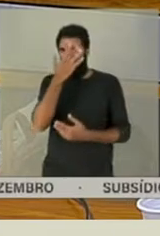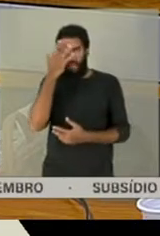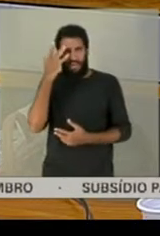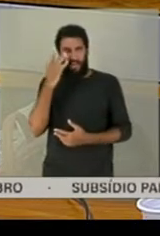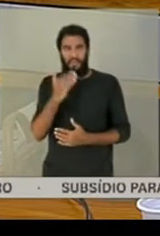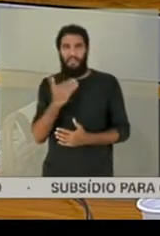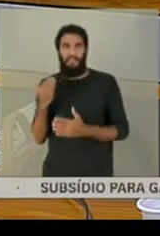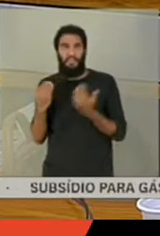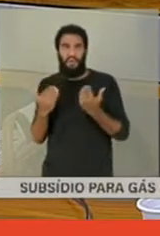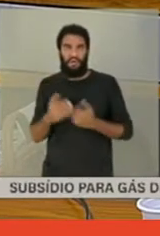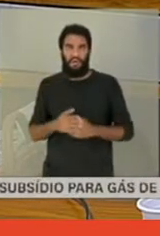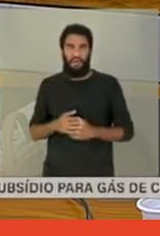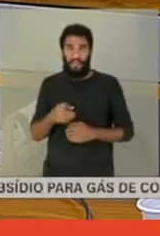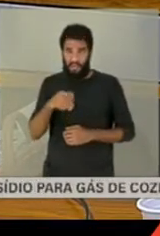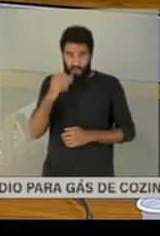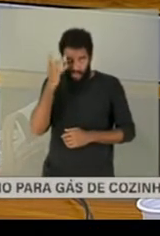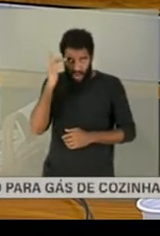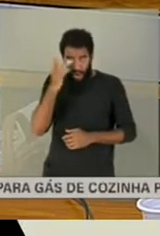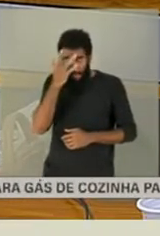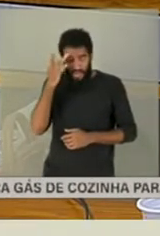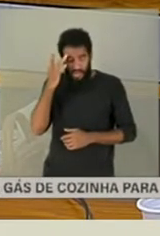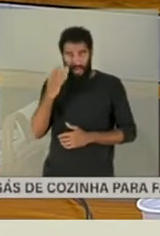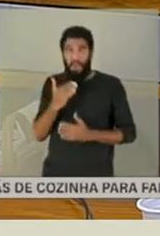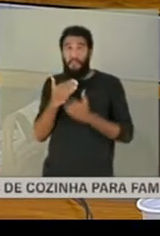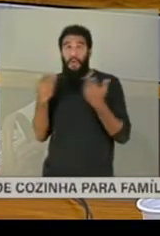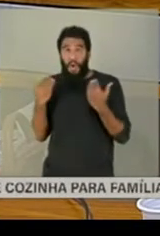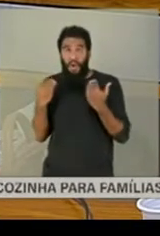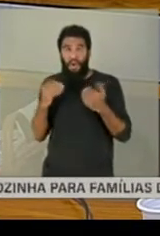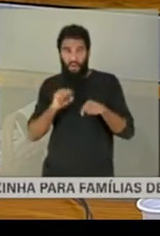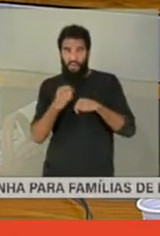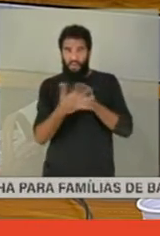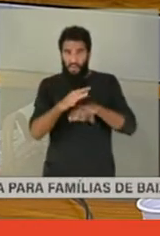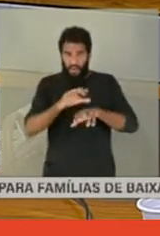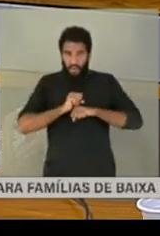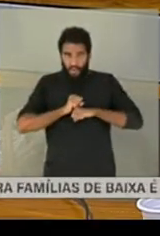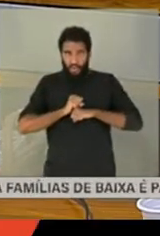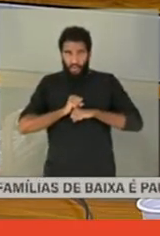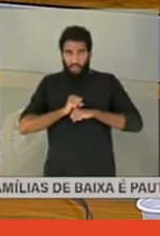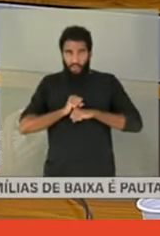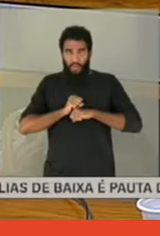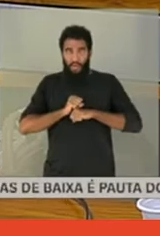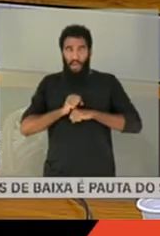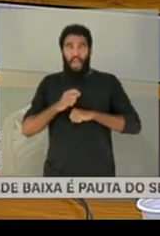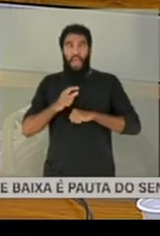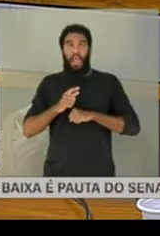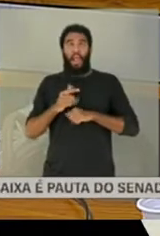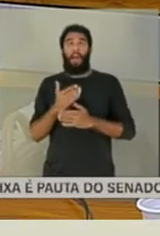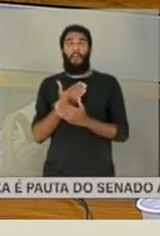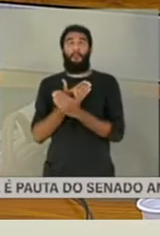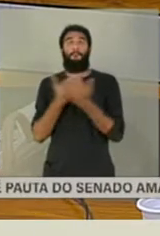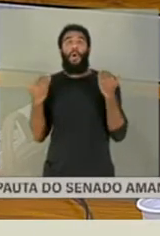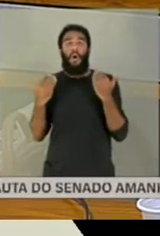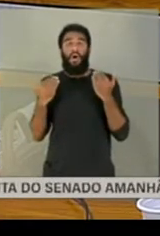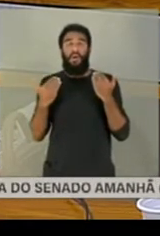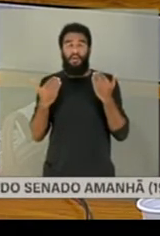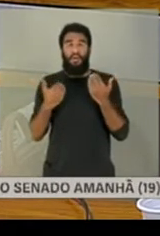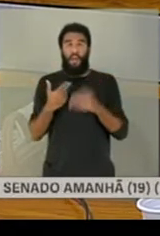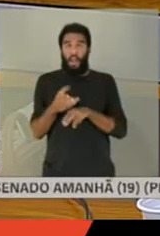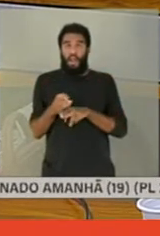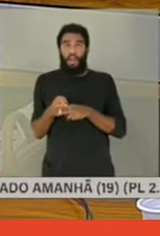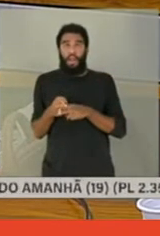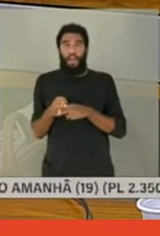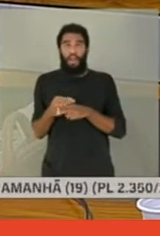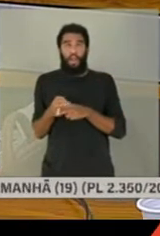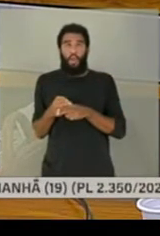Para quem não sabe, quem morre de Covid é enterrado nu, dentro de um saco, sem direito a despedida nenhuma.